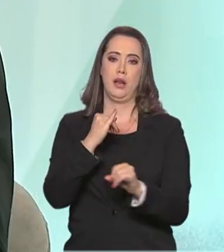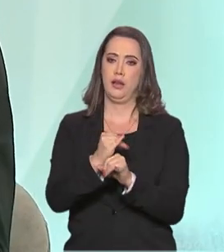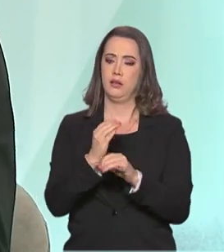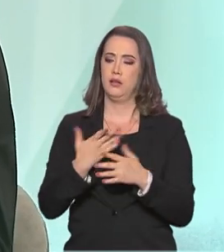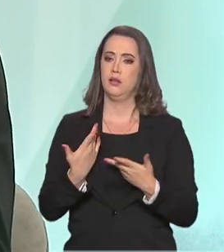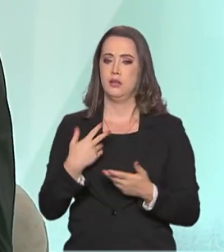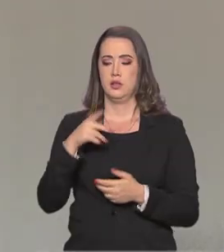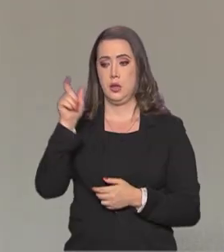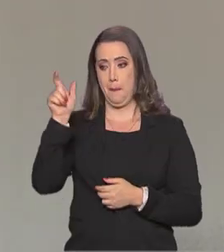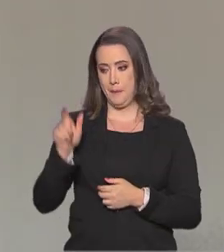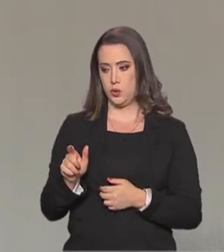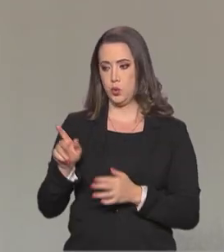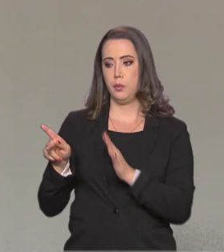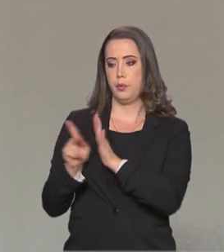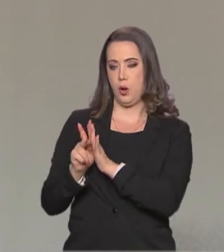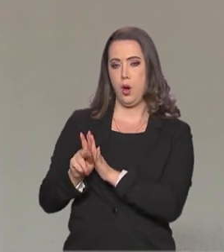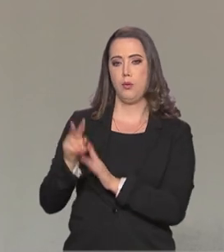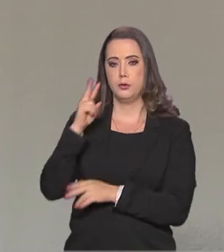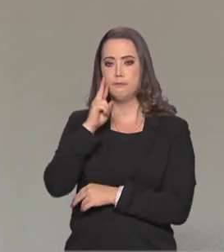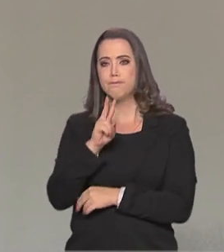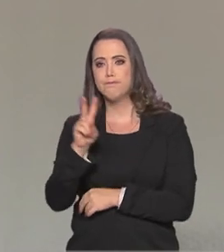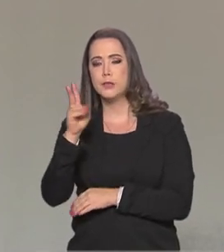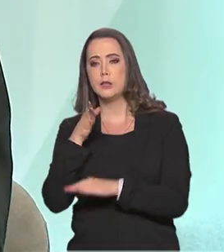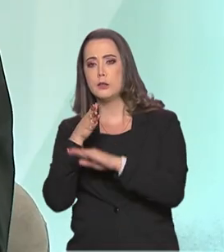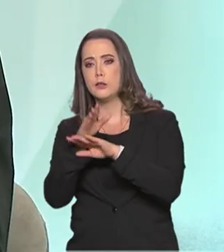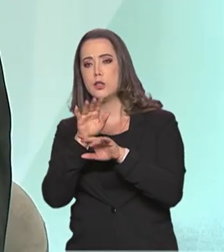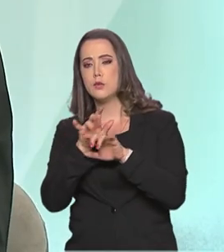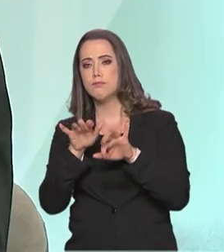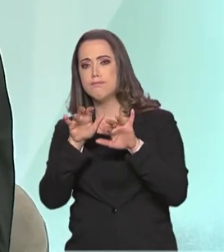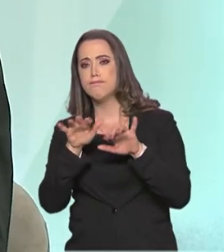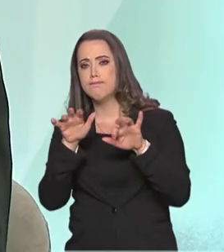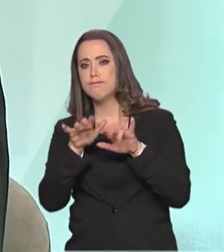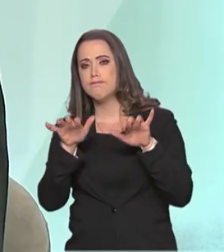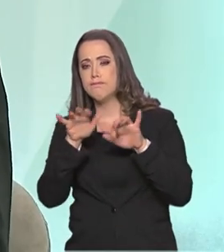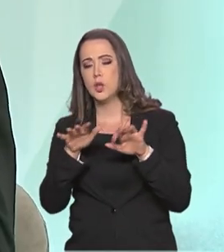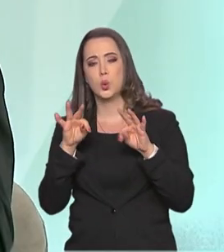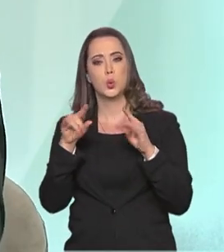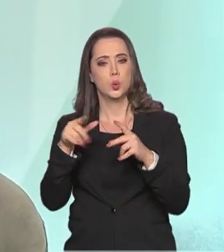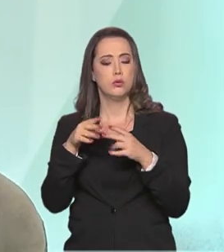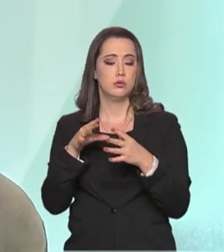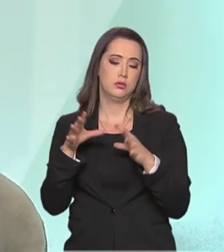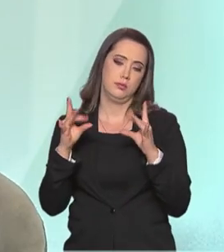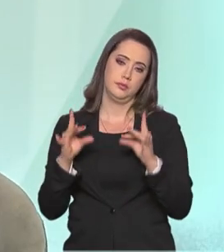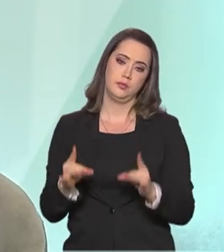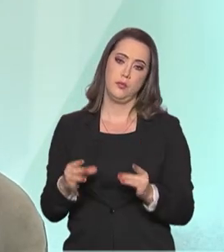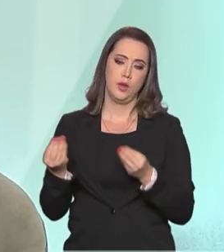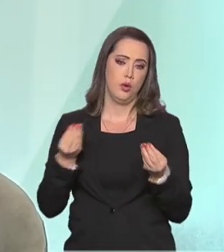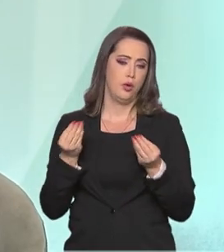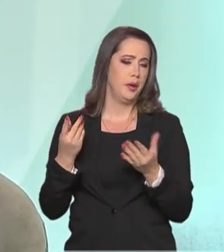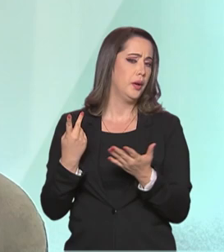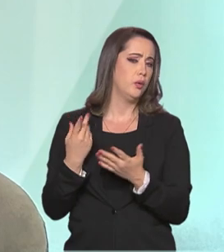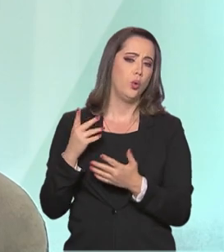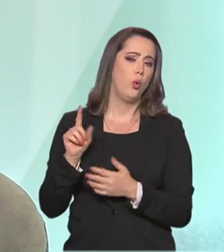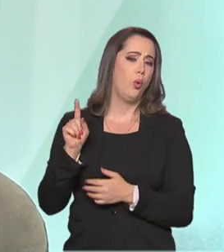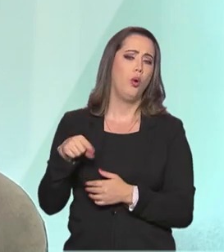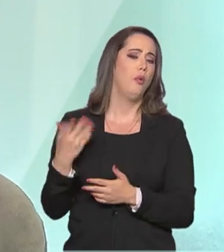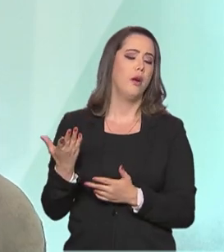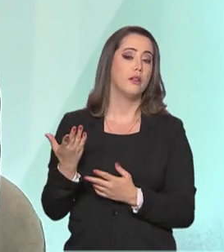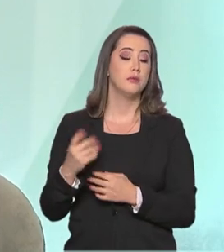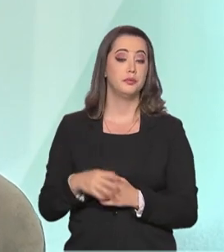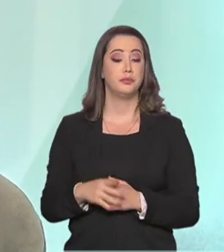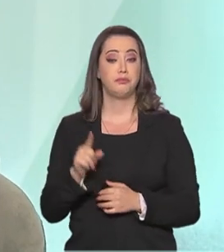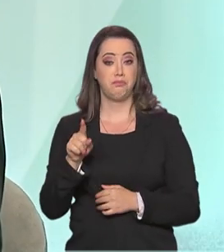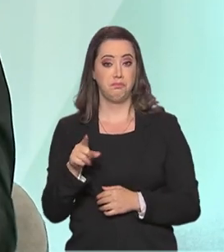no qual o atleta mesmo, o próprio atleta, entra lá e faz toda a sua inscrição. E como funciona o programa Bolsa Atleta?